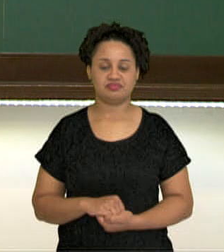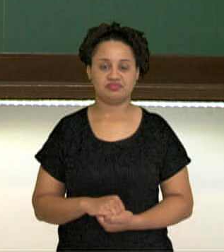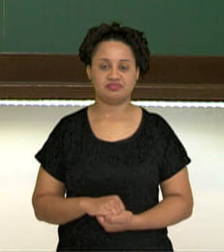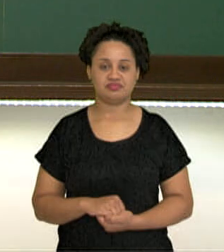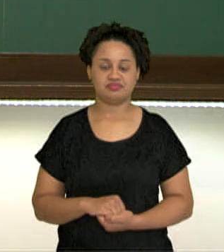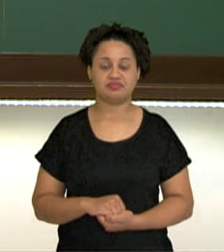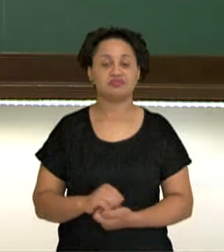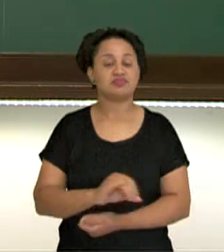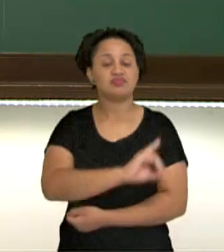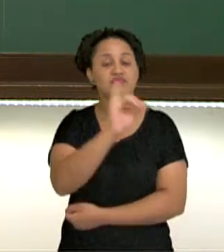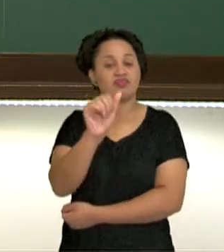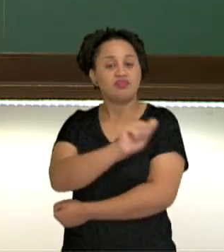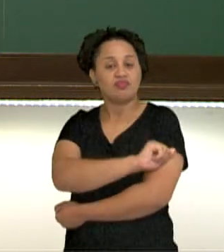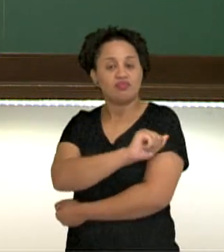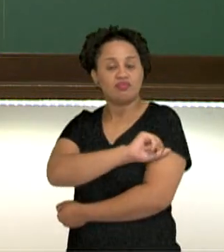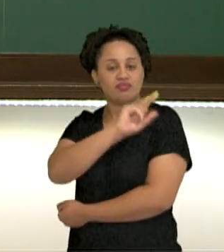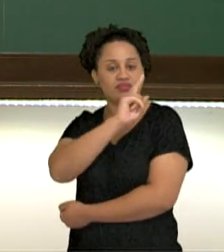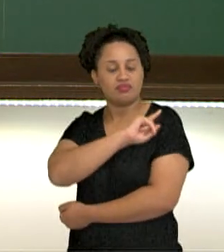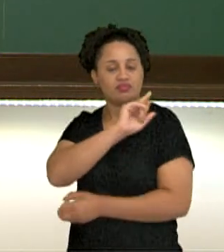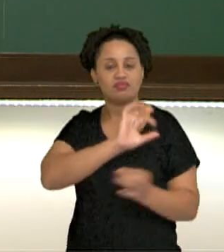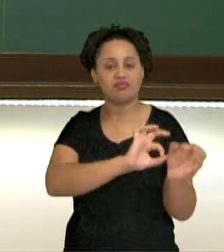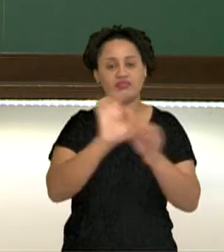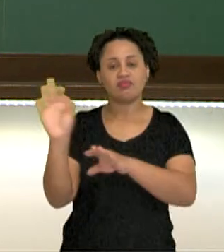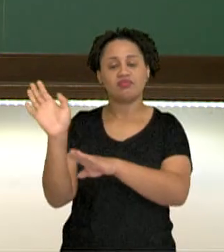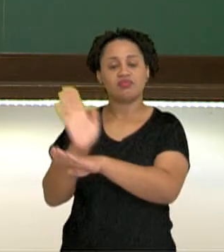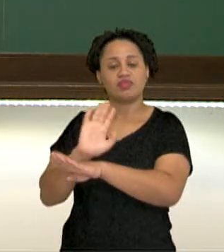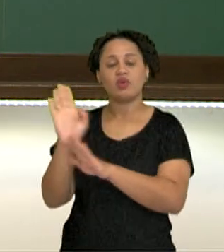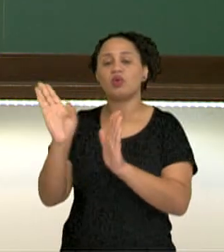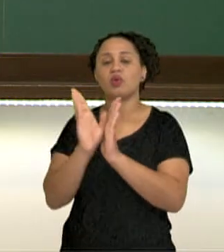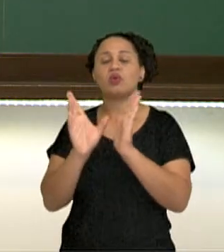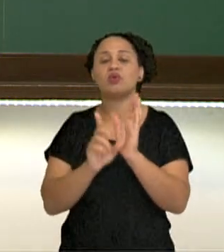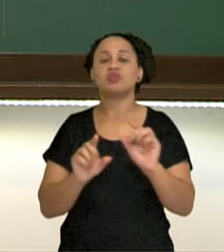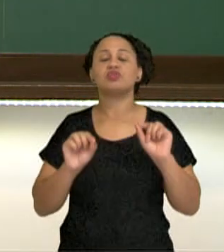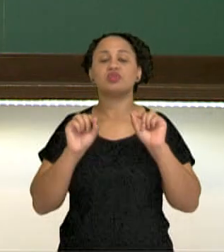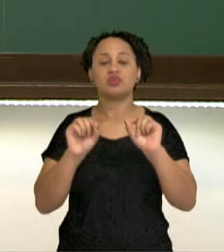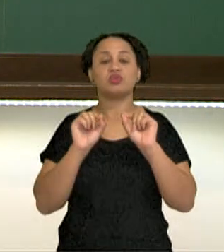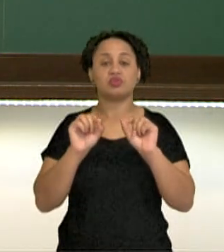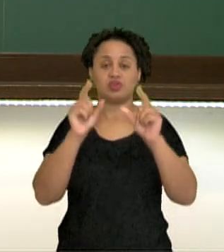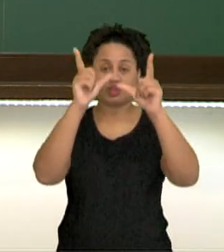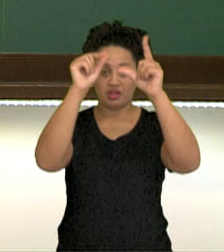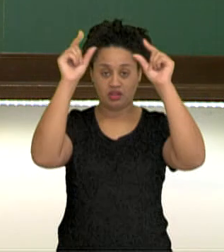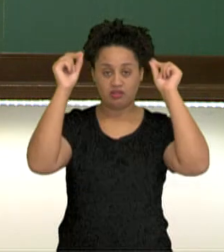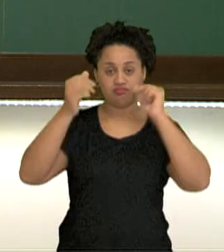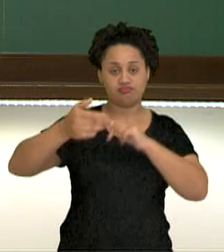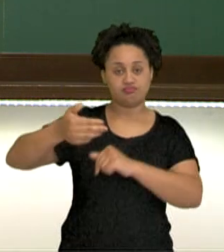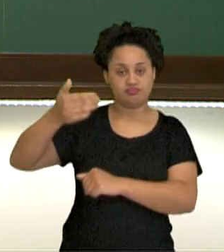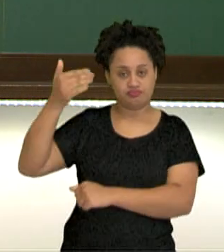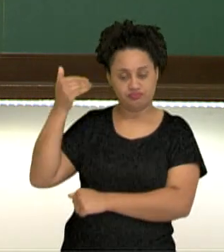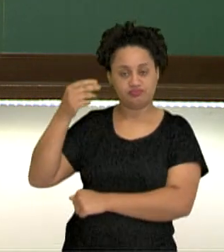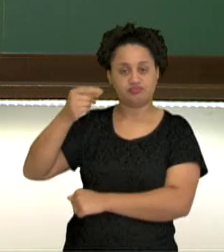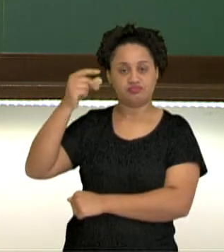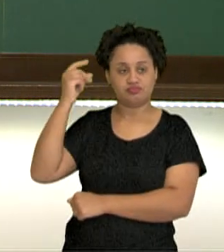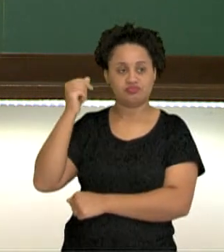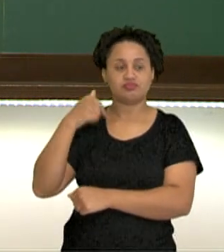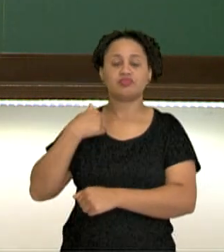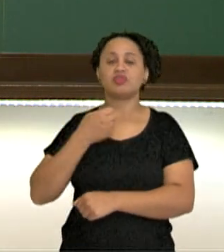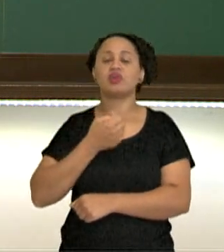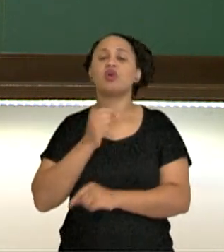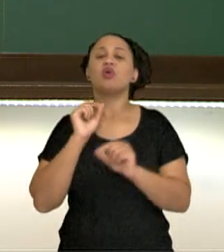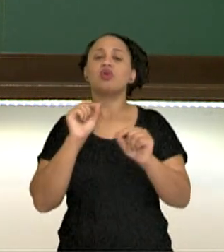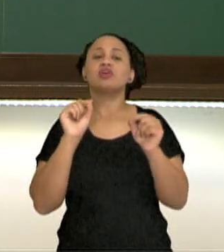Olá, estudante da primeira série. Nesse vídeo vamos falar sobre a Grécia Antiga. Quais motivos